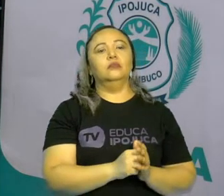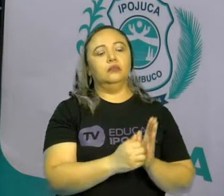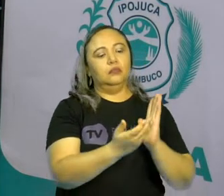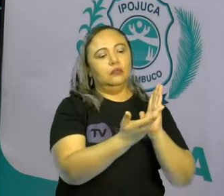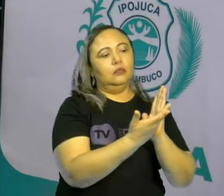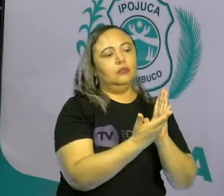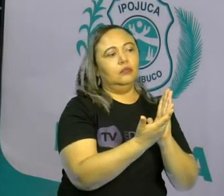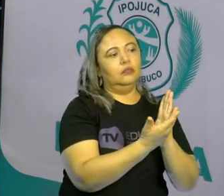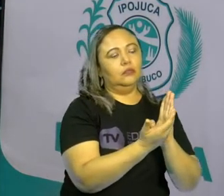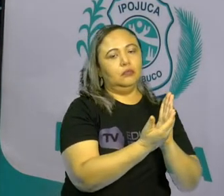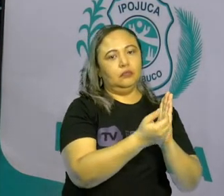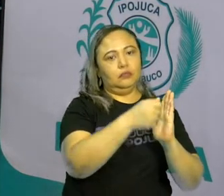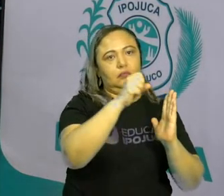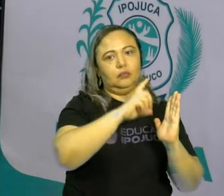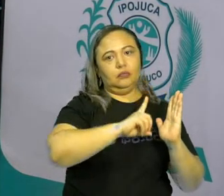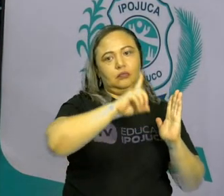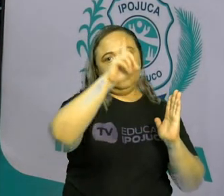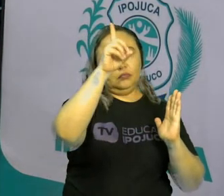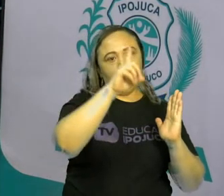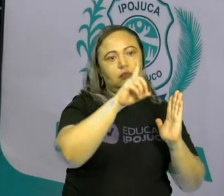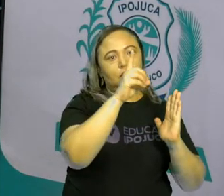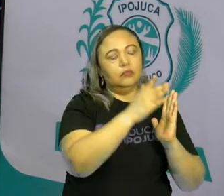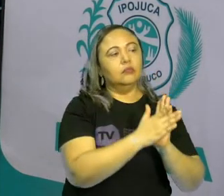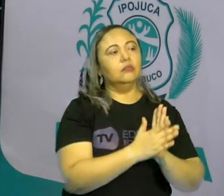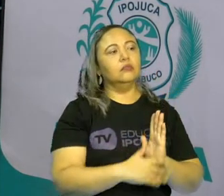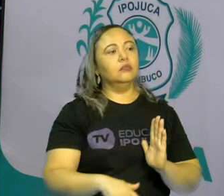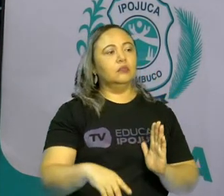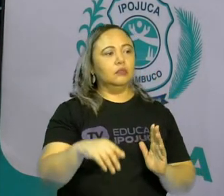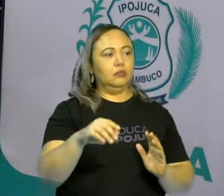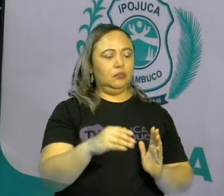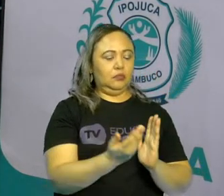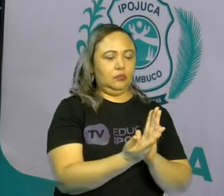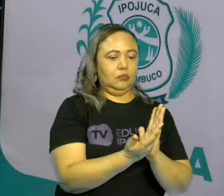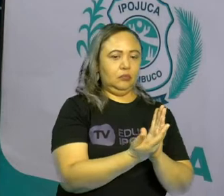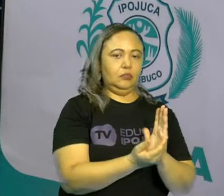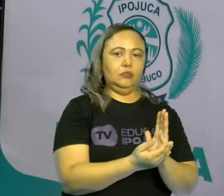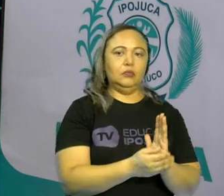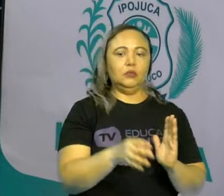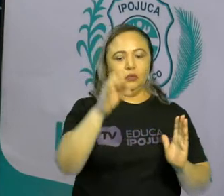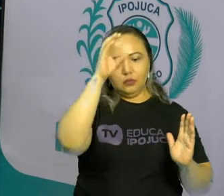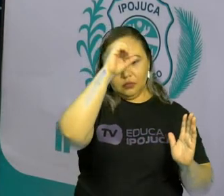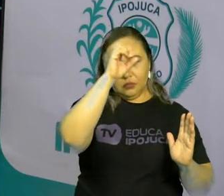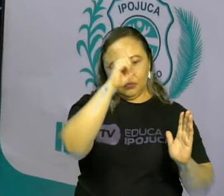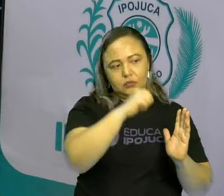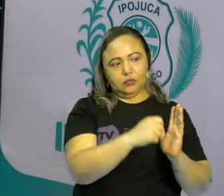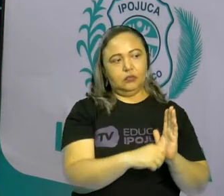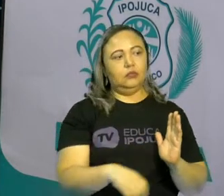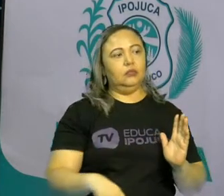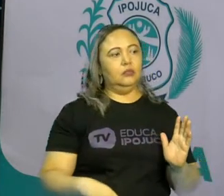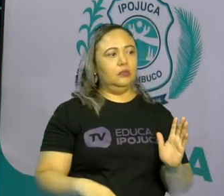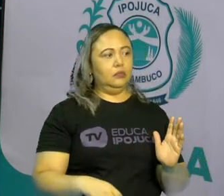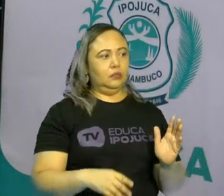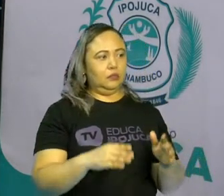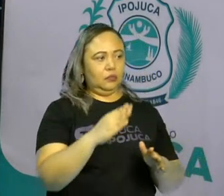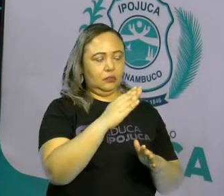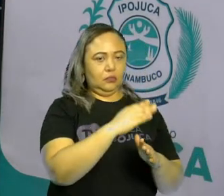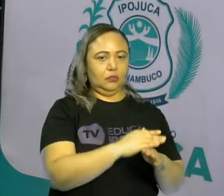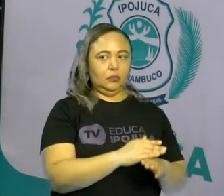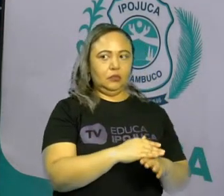palavra de Deus. Que se encontra onde? Na Bíblia, nas Escrituras. Então,